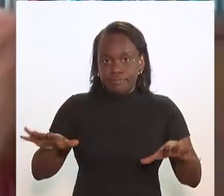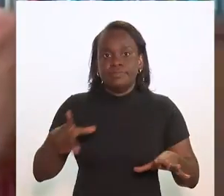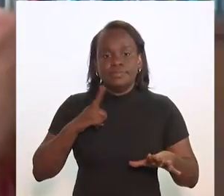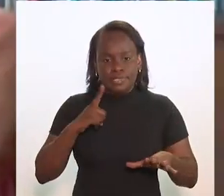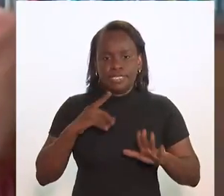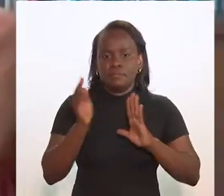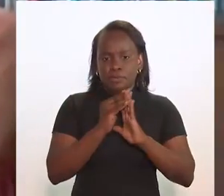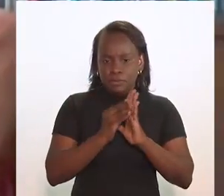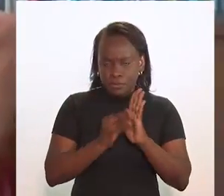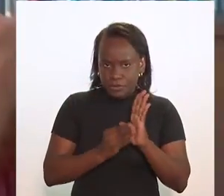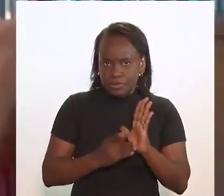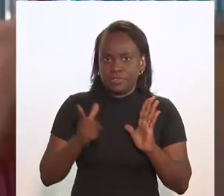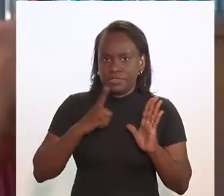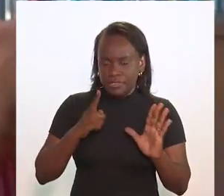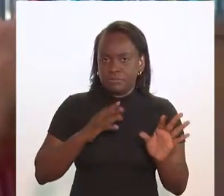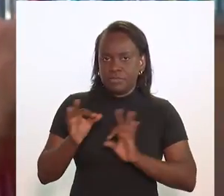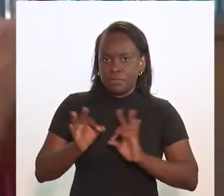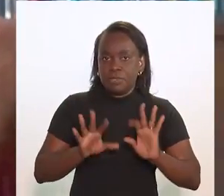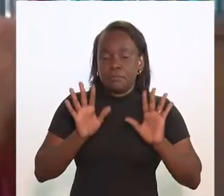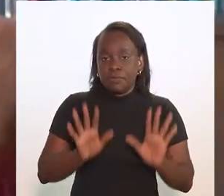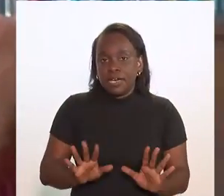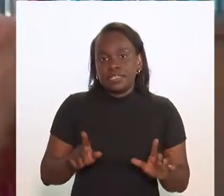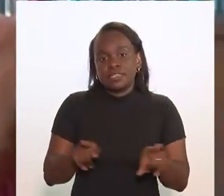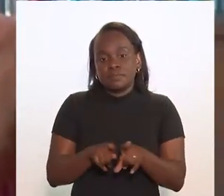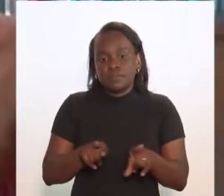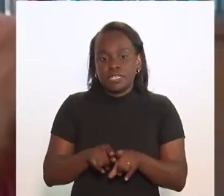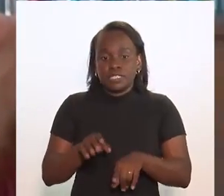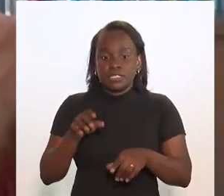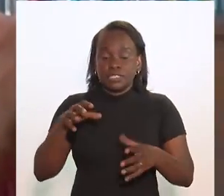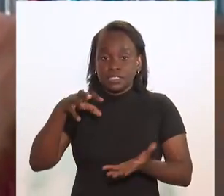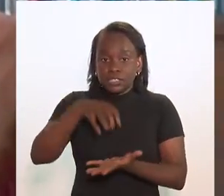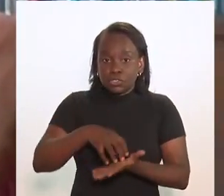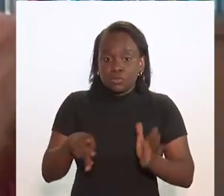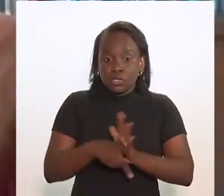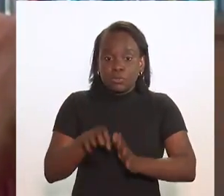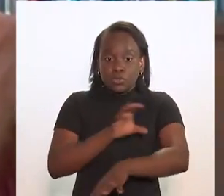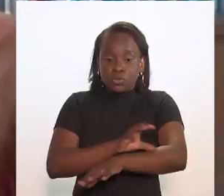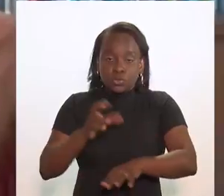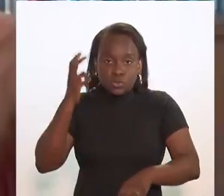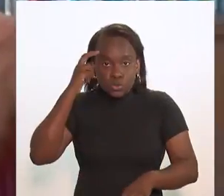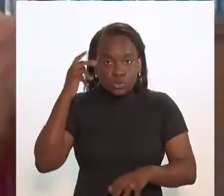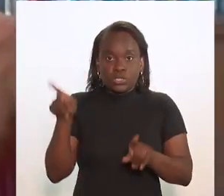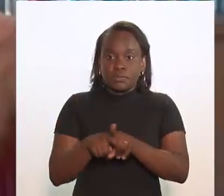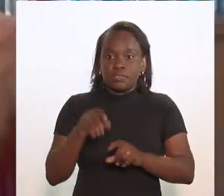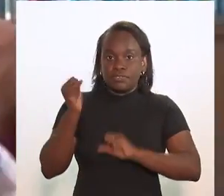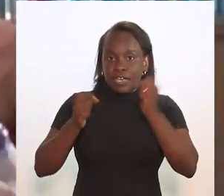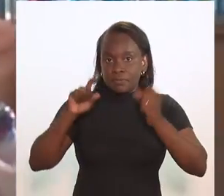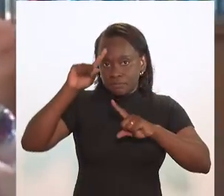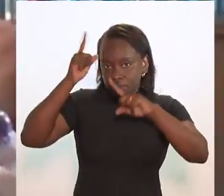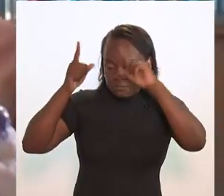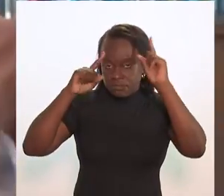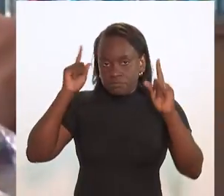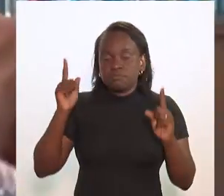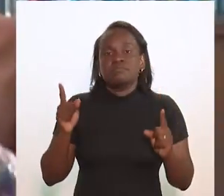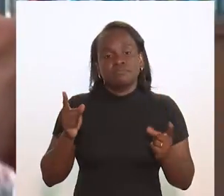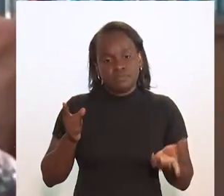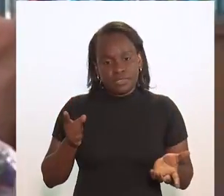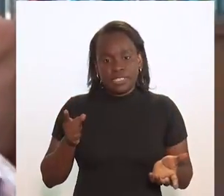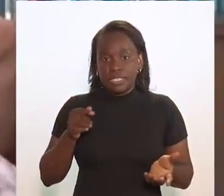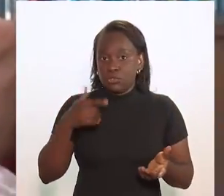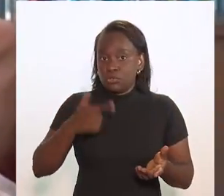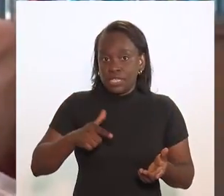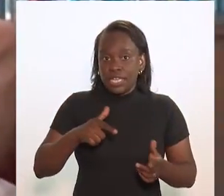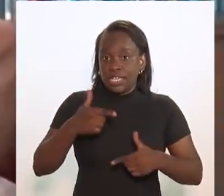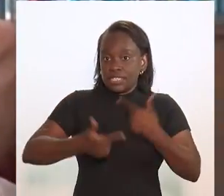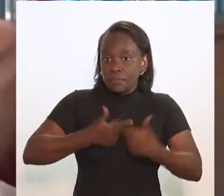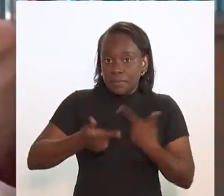implementadas, mas, evidentemente, o setor cultural e as indústrias criativas, sem as